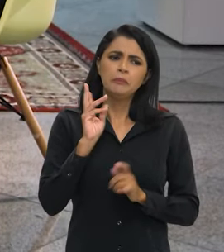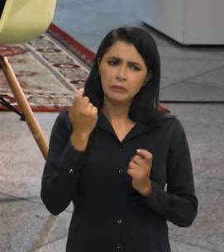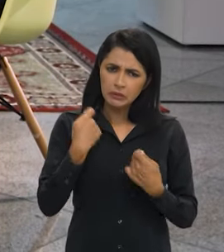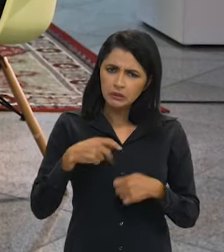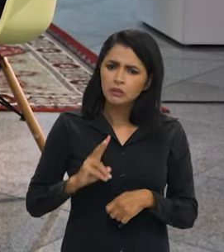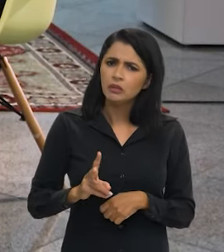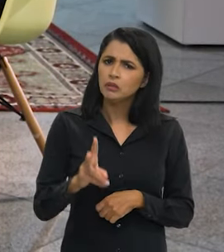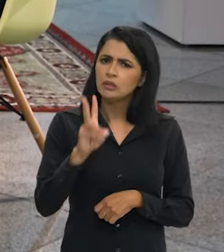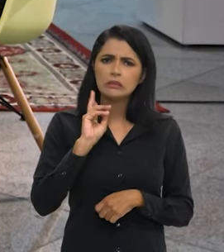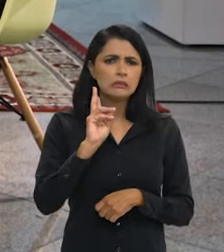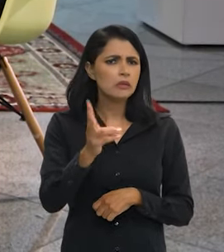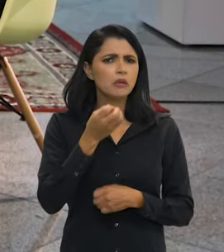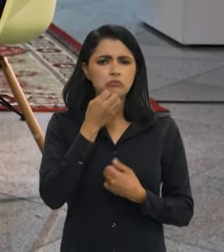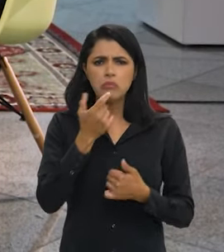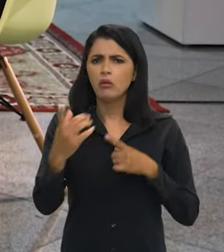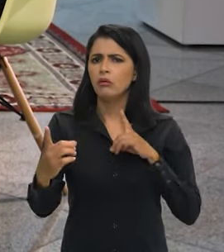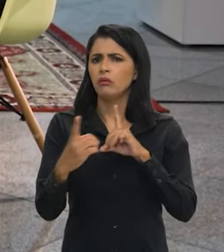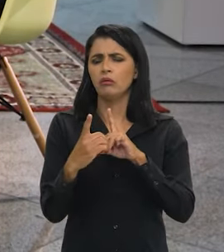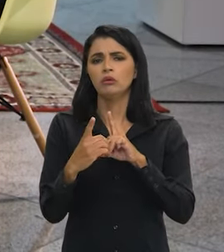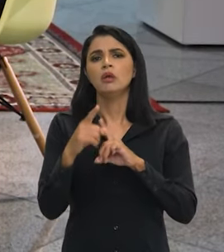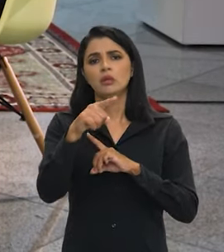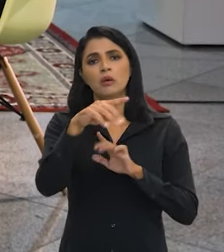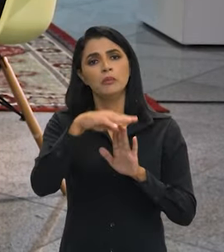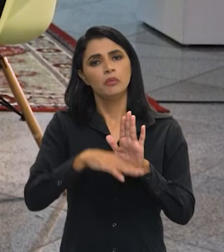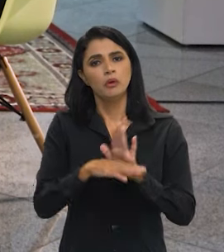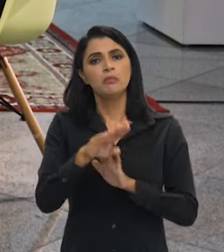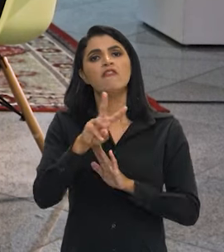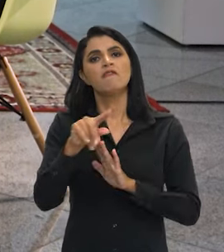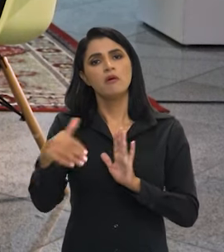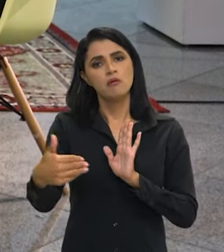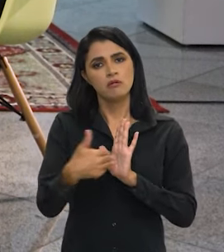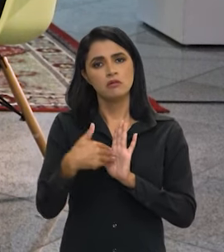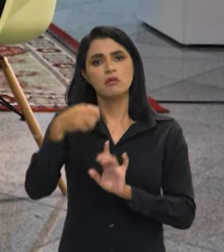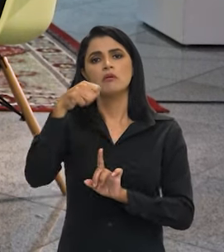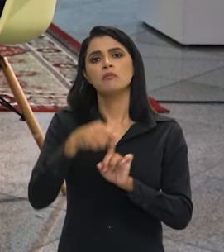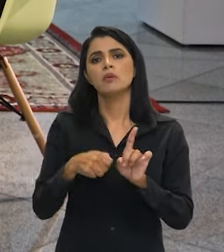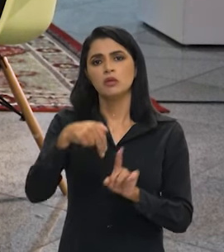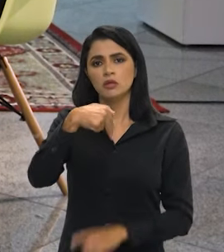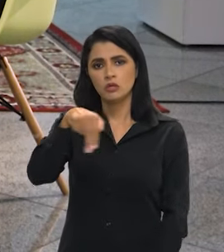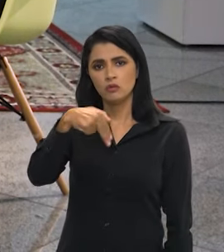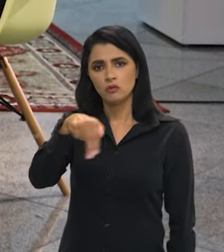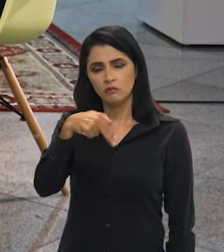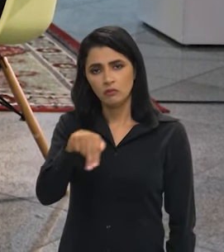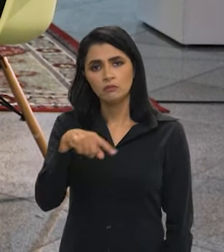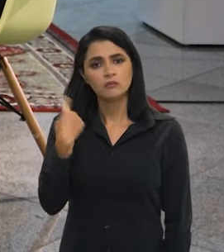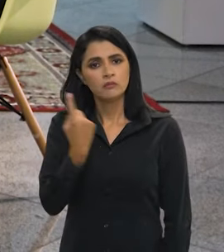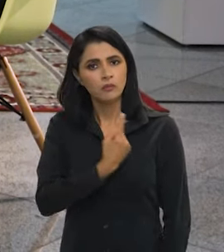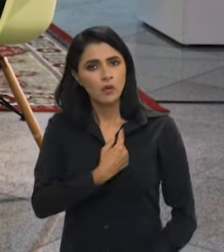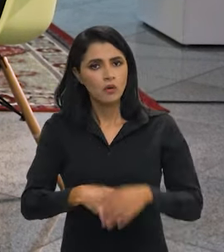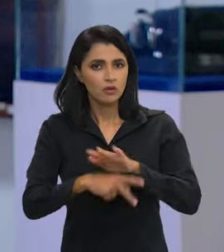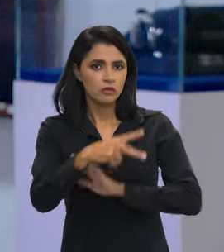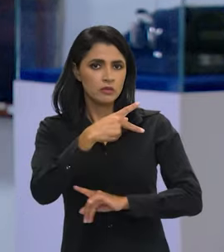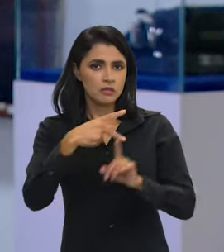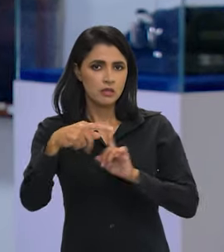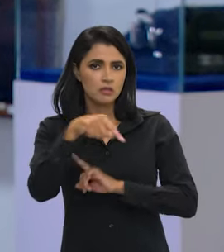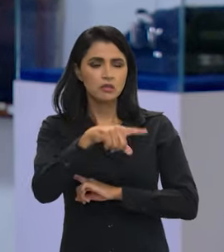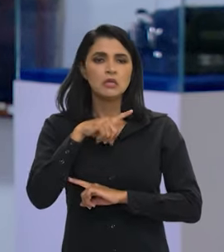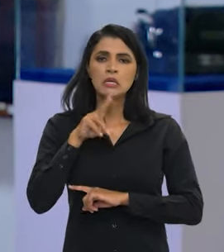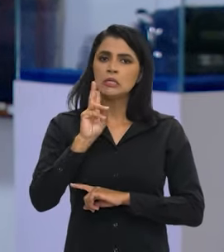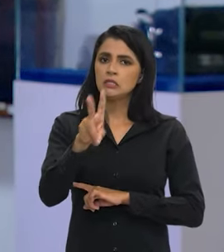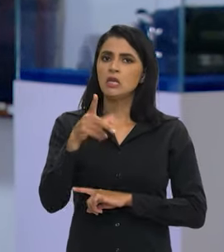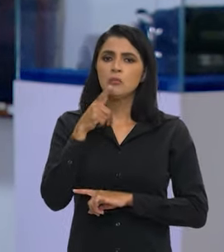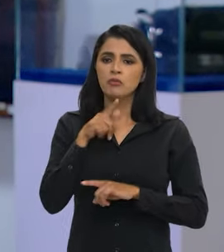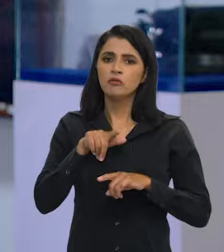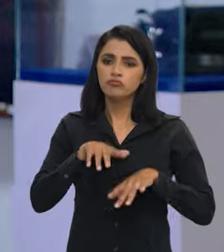população. Atender bem sempre. Esse programa deve ir, então, até novembro. Mas a gente sempre, nós aqui do INSS, sempre fizemos